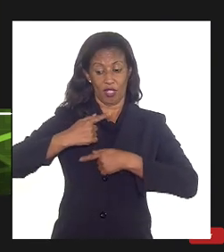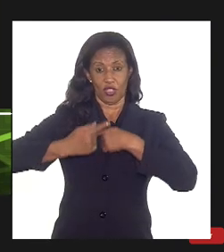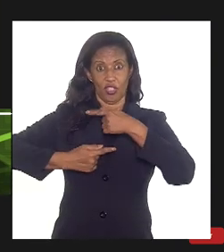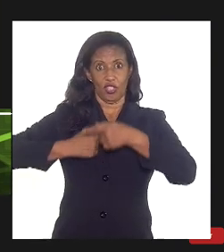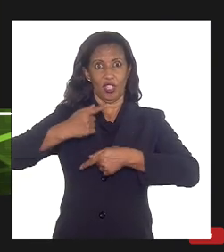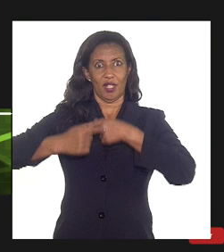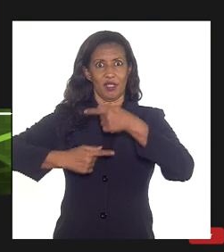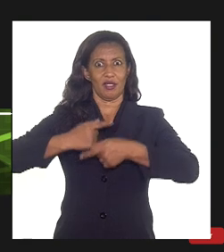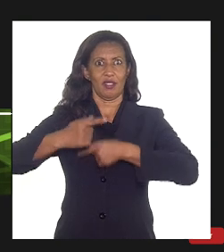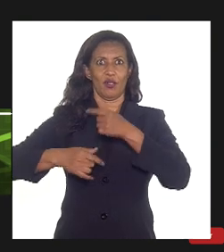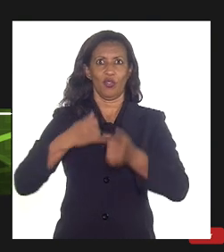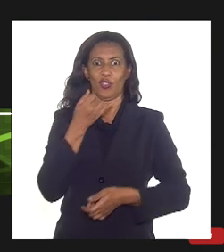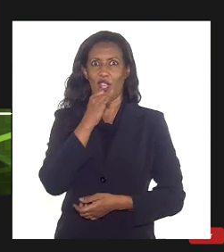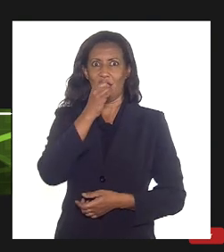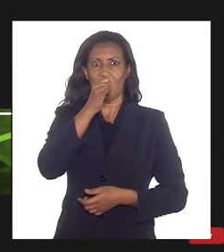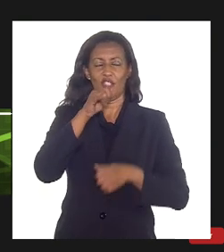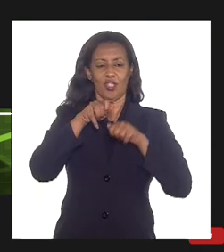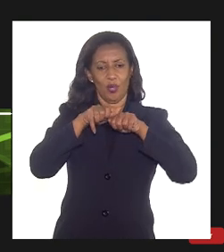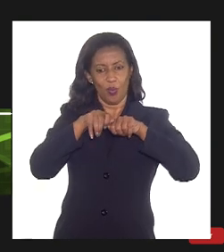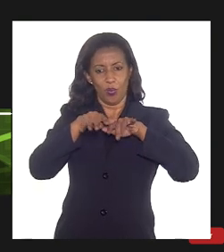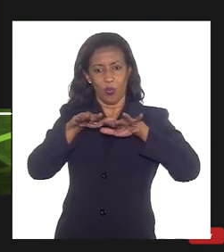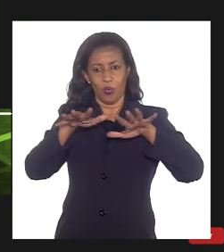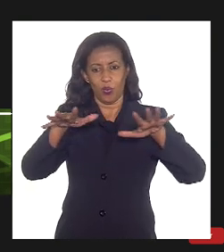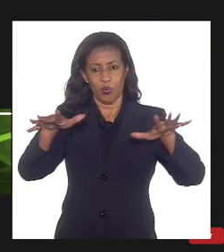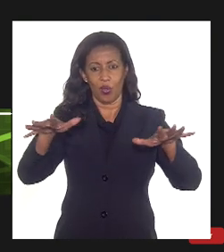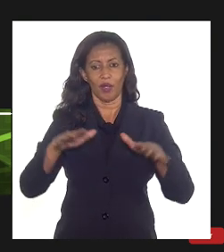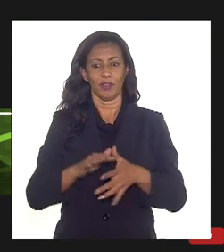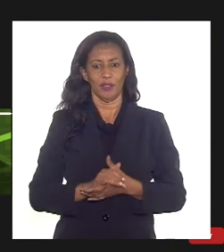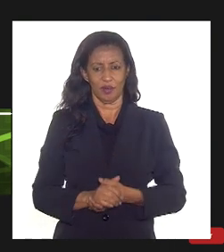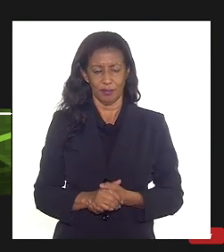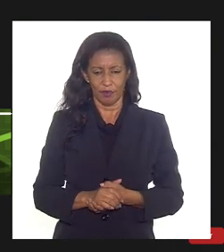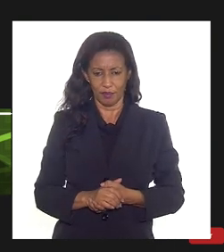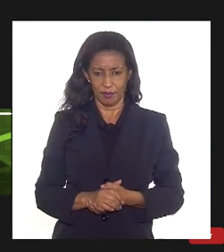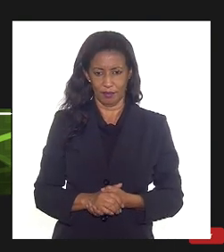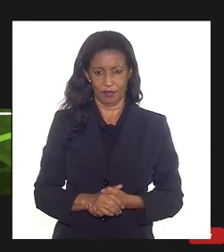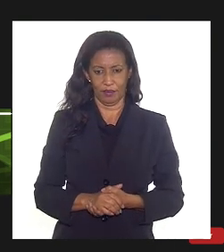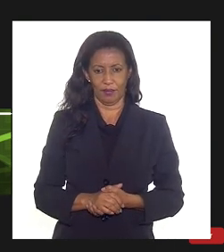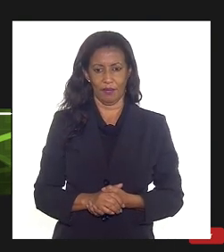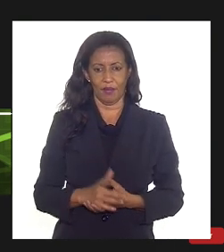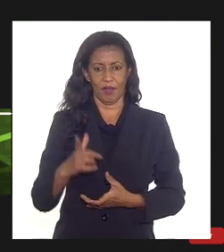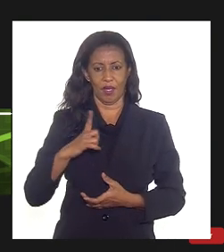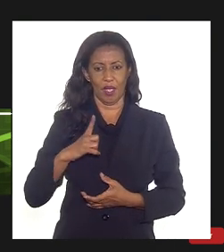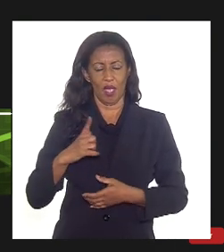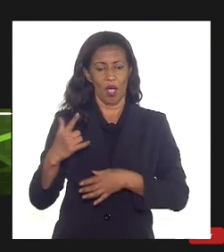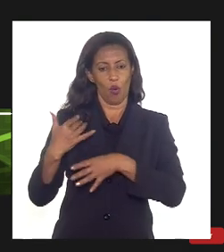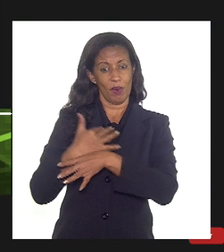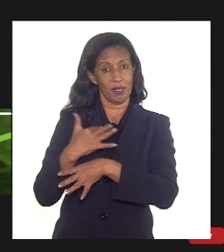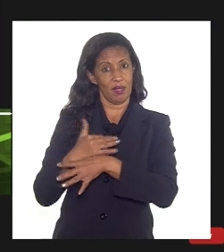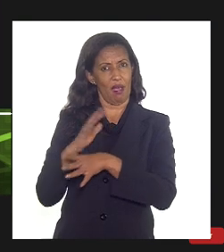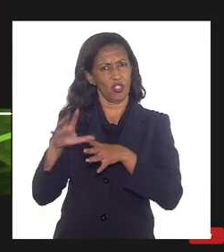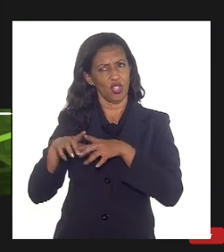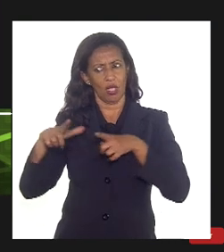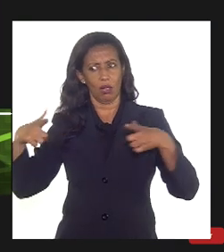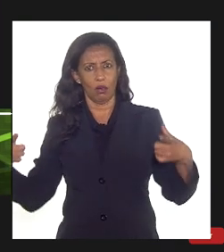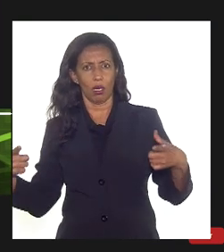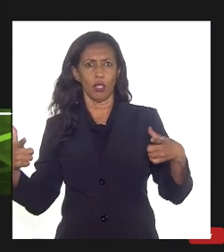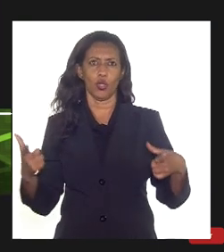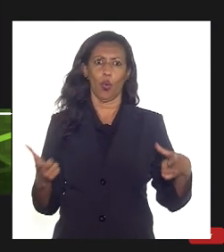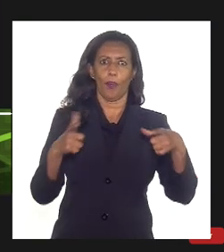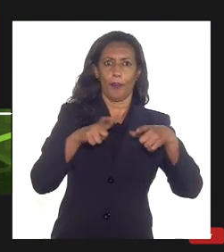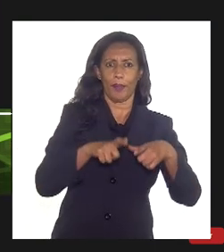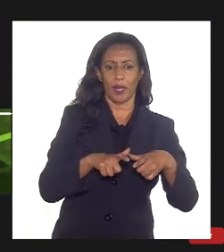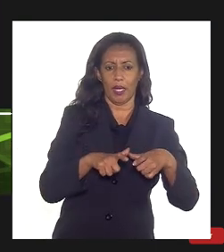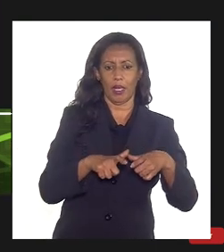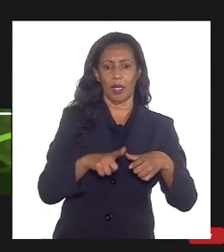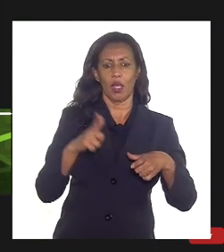grande equivalente a uma cidade de médio porte 100 megawatts é o consumo de uma cidade de médio porte e postos que podem atingir